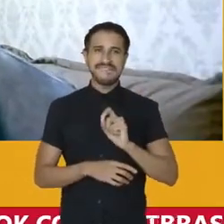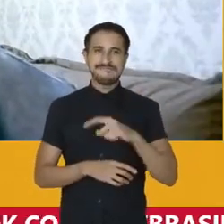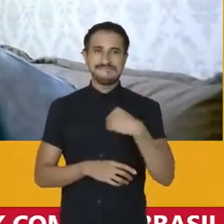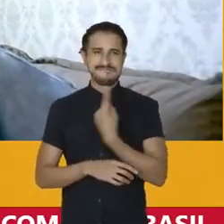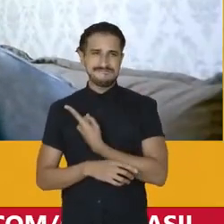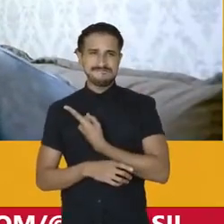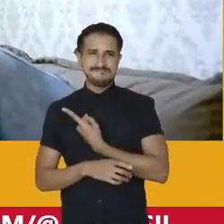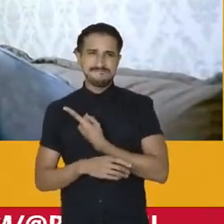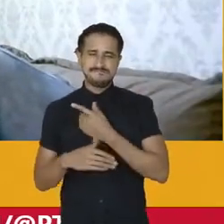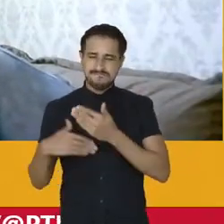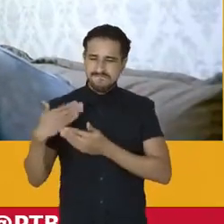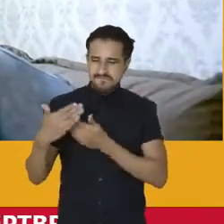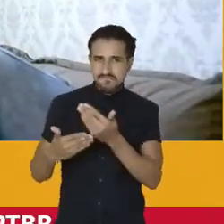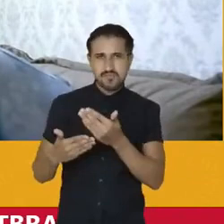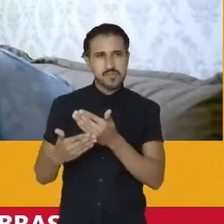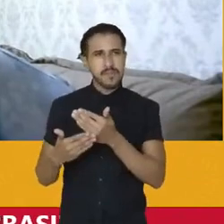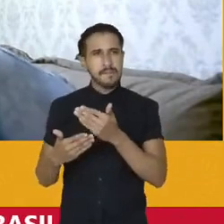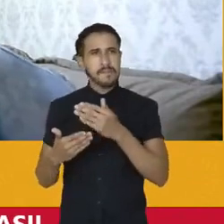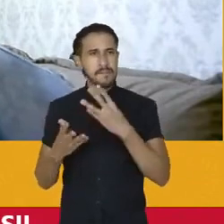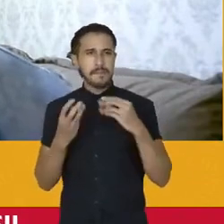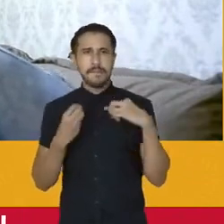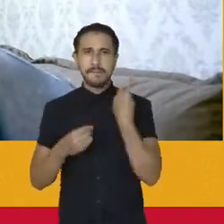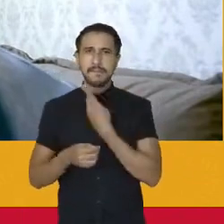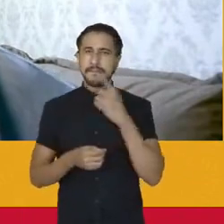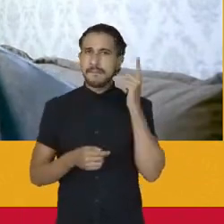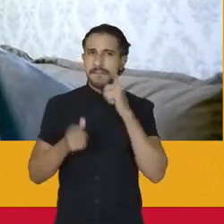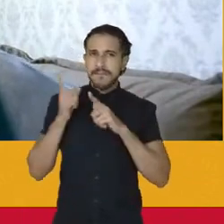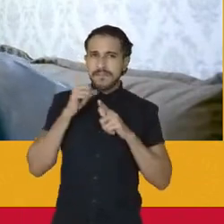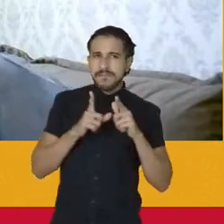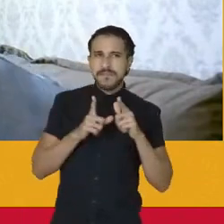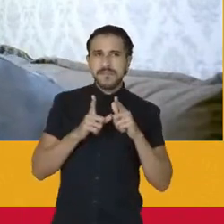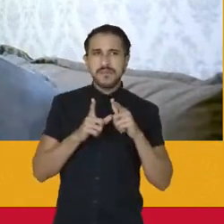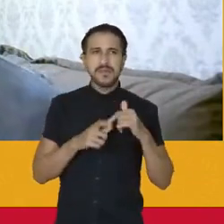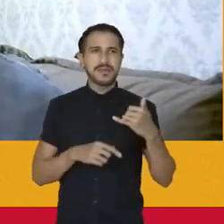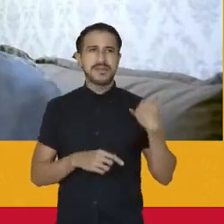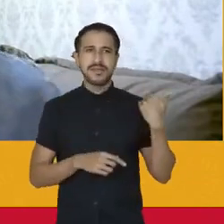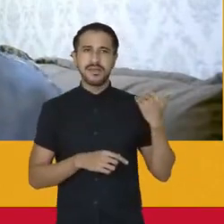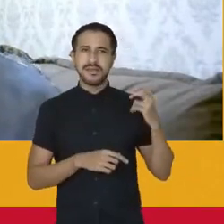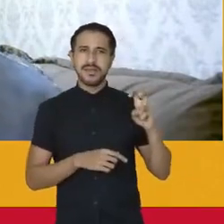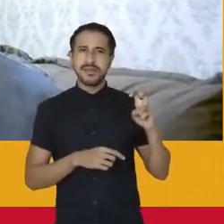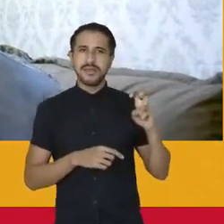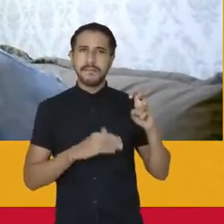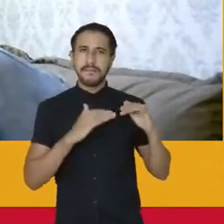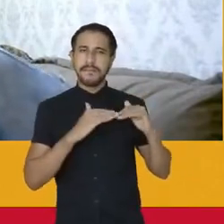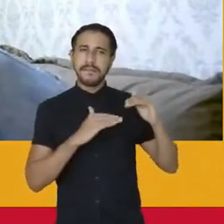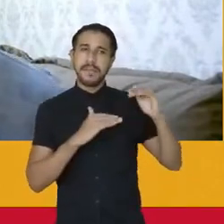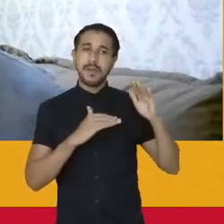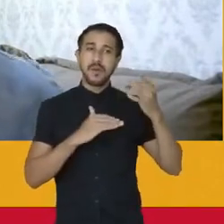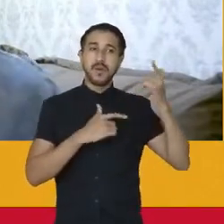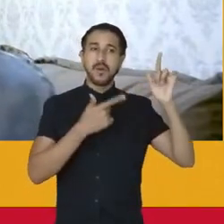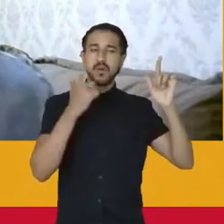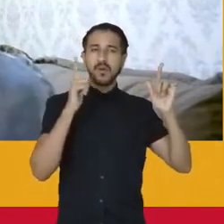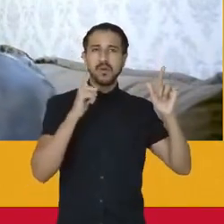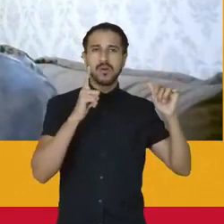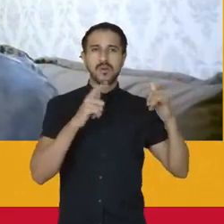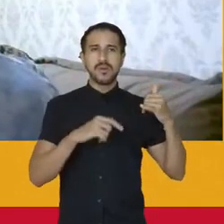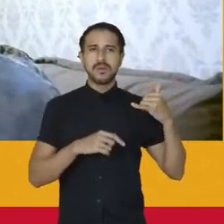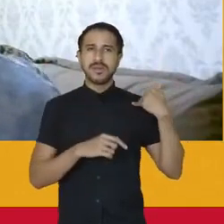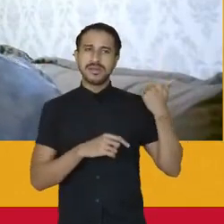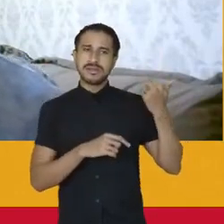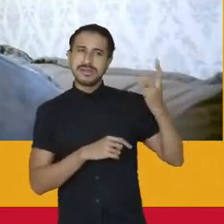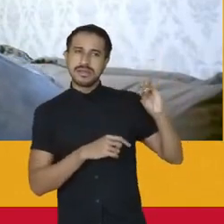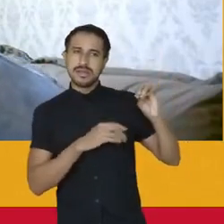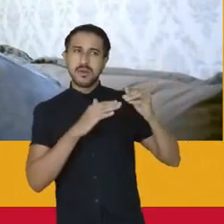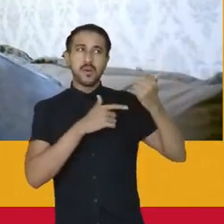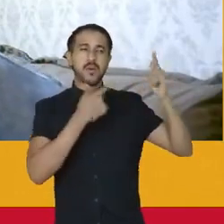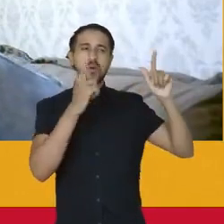nós chegamos muito, muitos de nós não chegamos aos 15 anos de idade, de idade. Outros tantos não chegam a 30 anos de